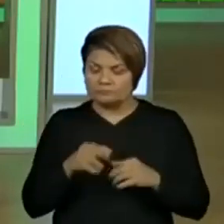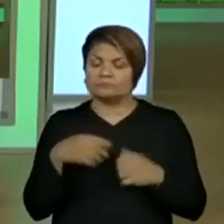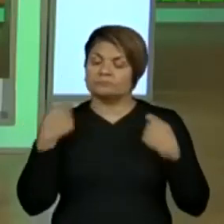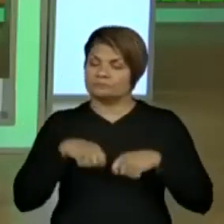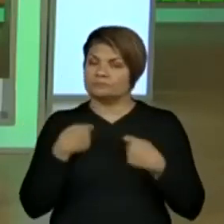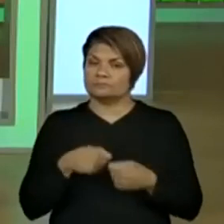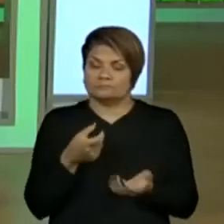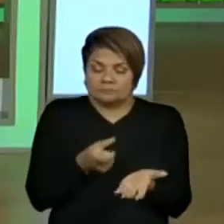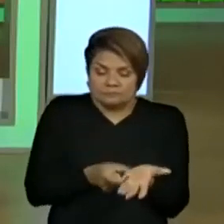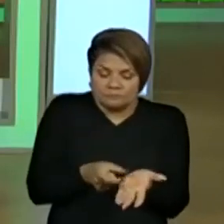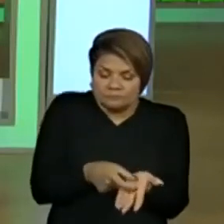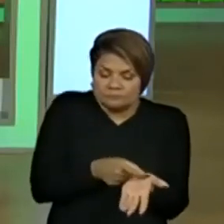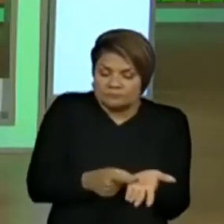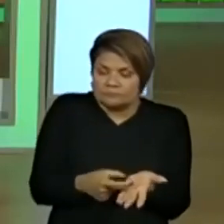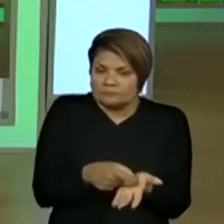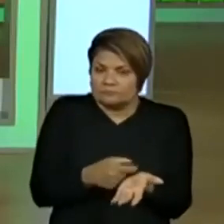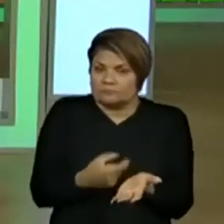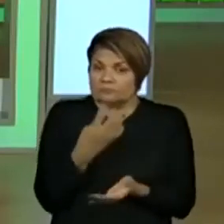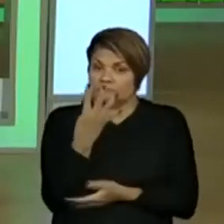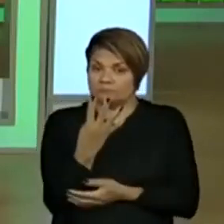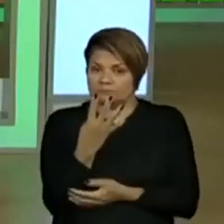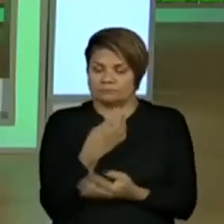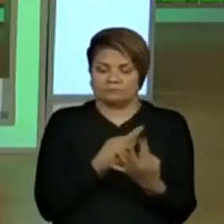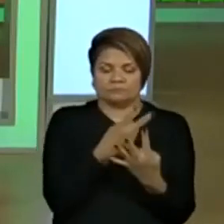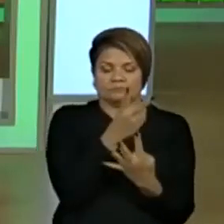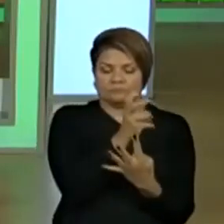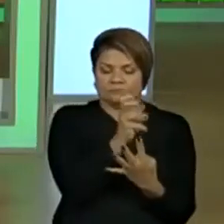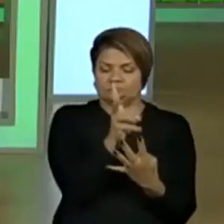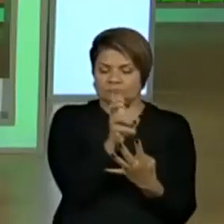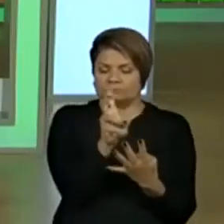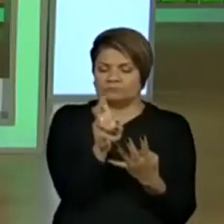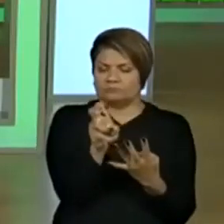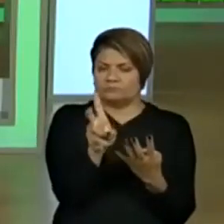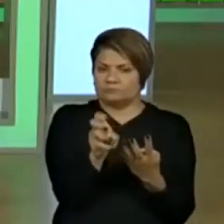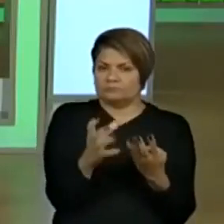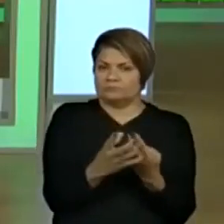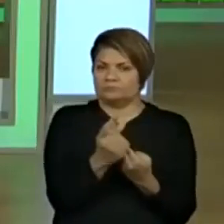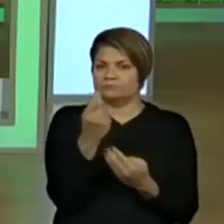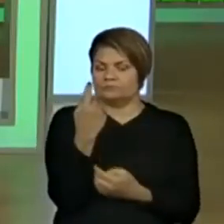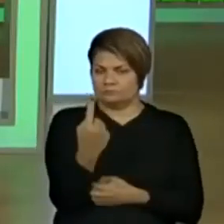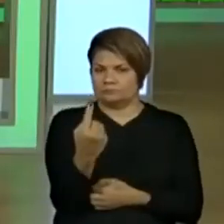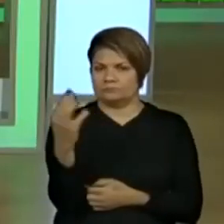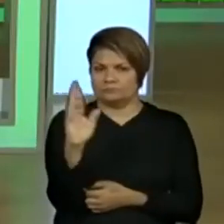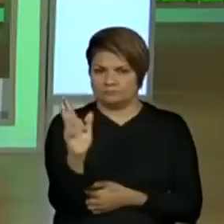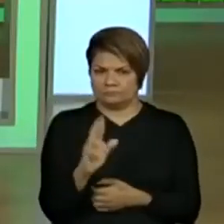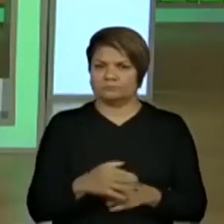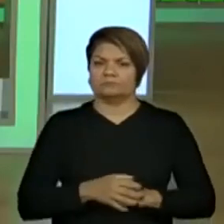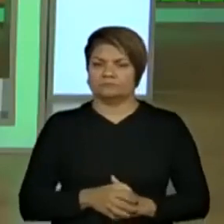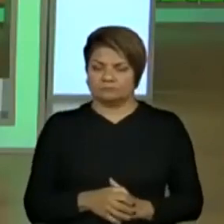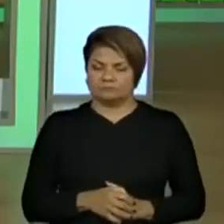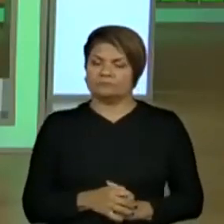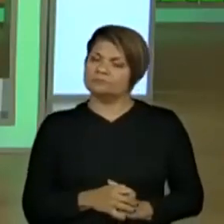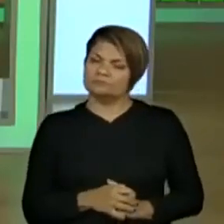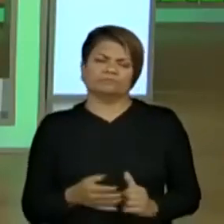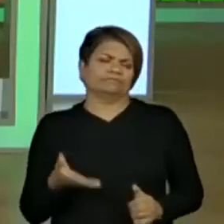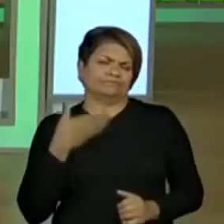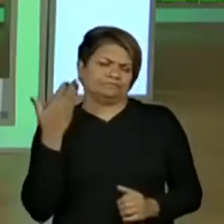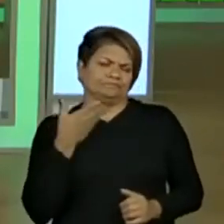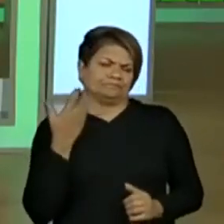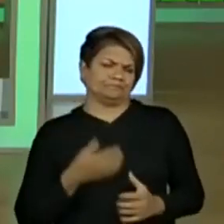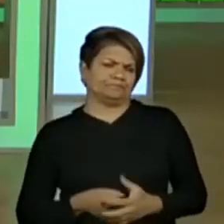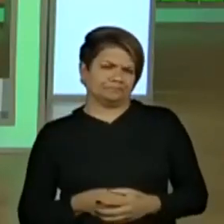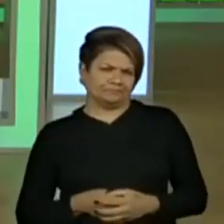moedas de 25 centavos para termos um real. Fácil, não é?